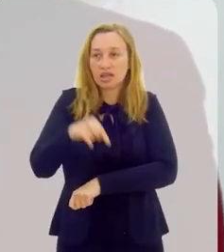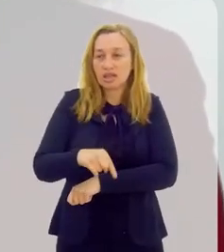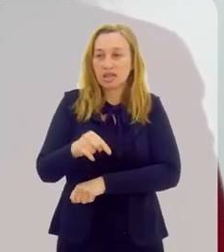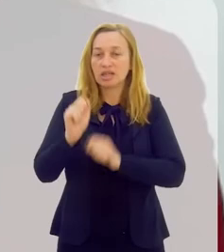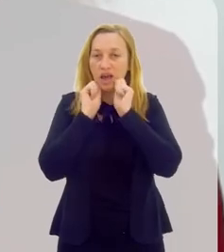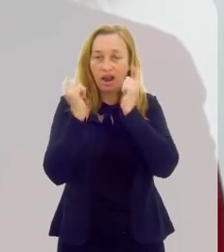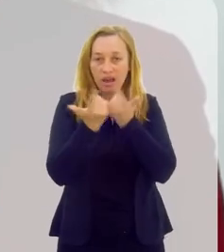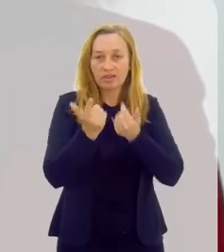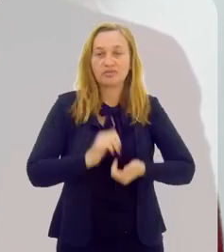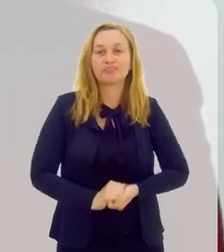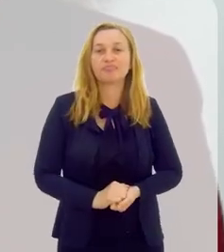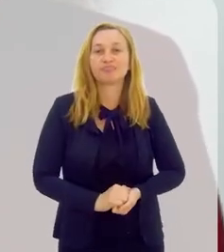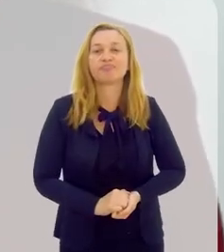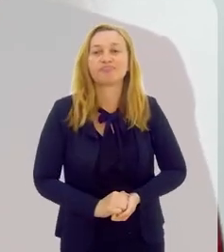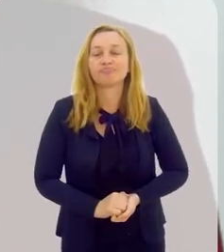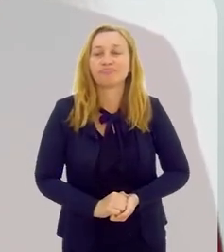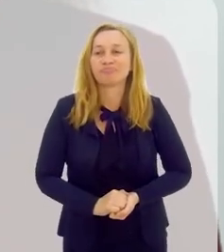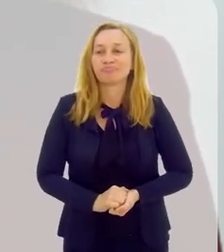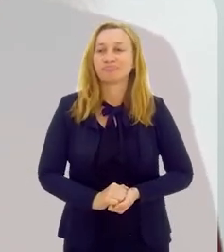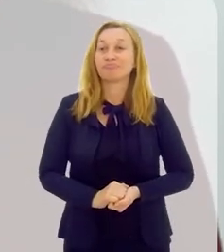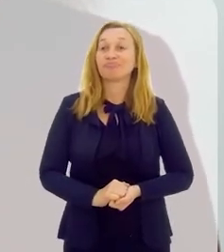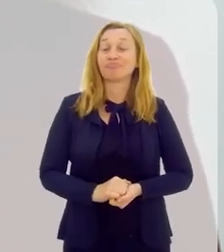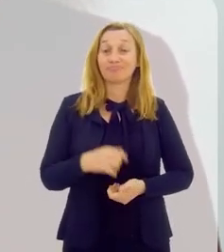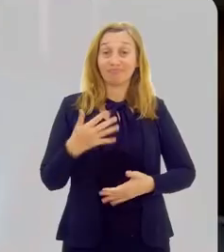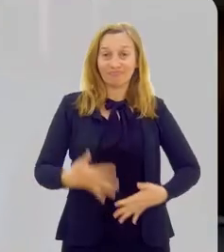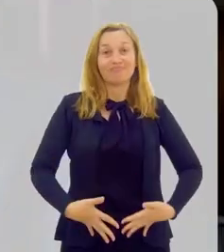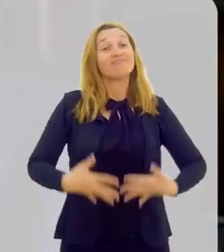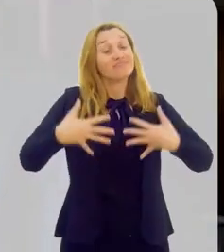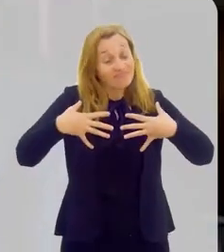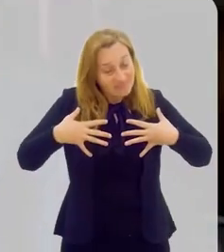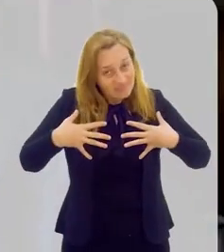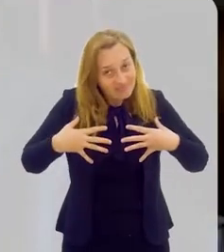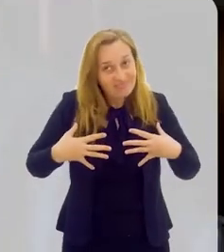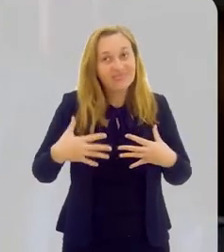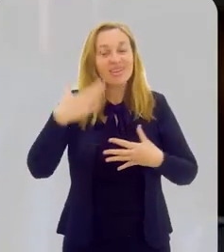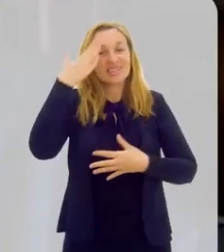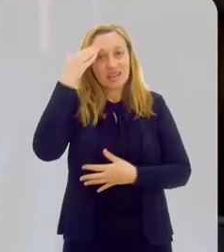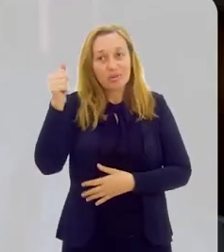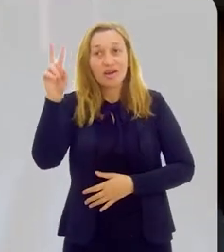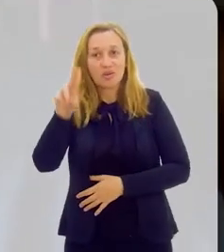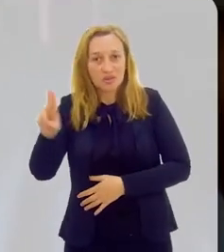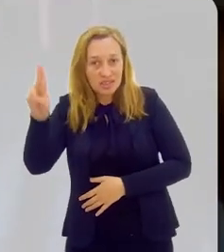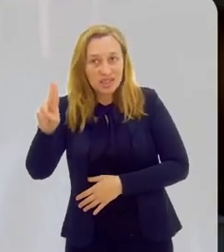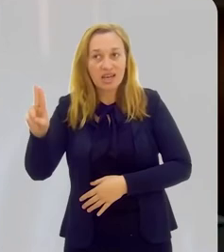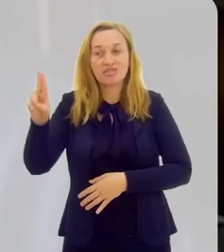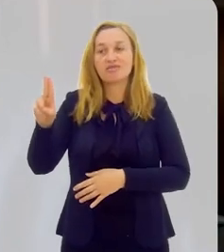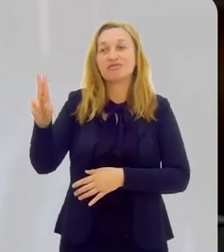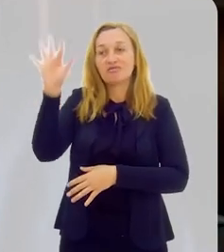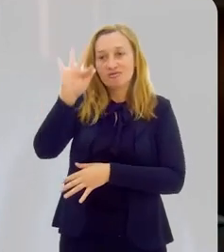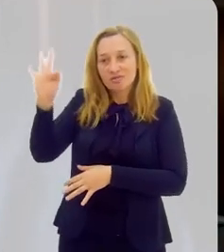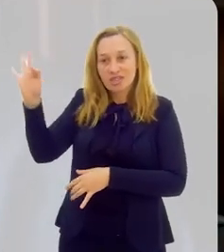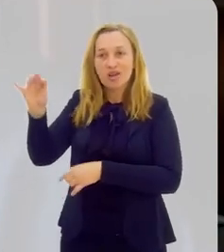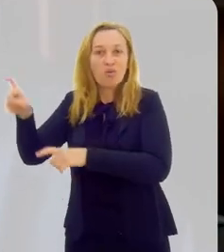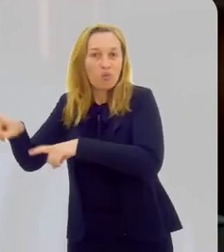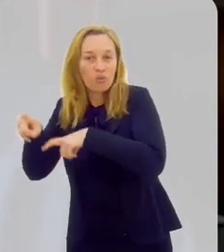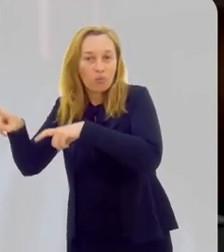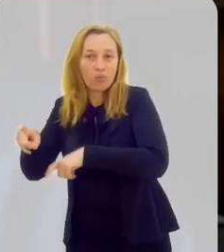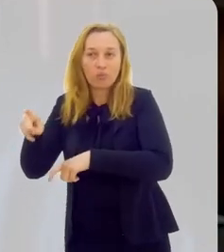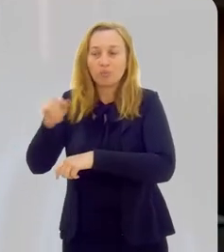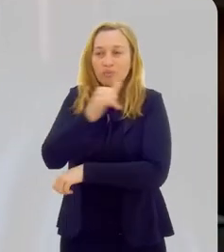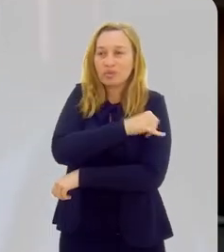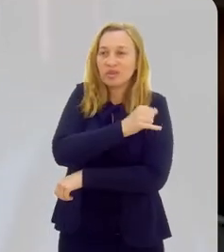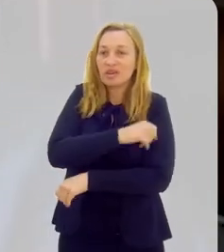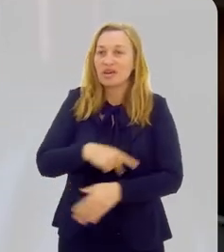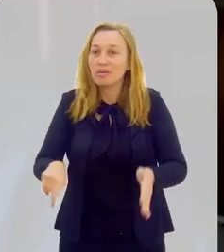Estado do Rio de Janeiro, aqui na Assembleia Legislativa? Primeiro, para a gente é uma satisfação grande saber que a Universidade Federal Rural do Rio de